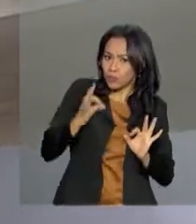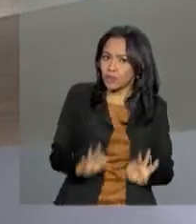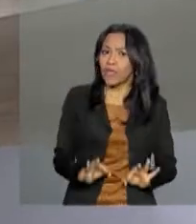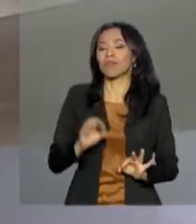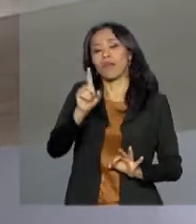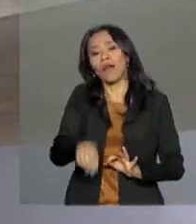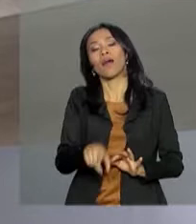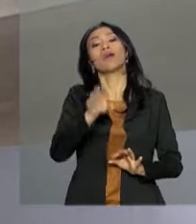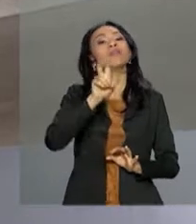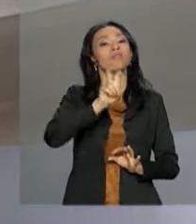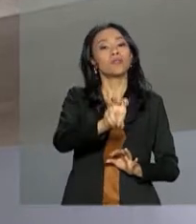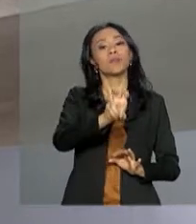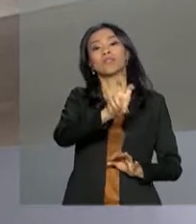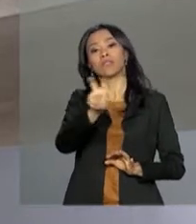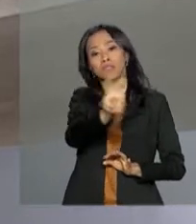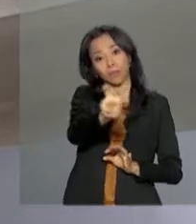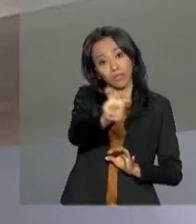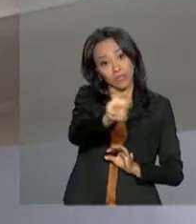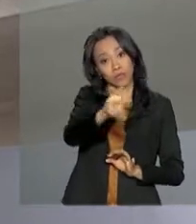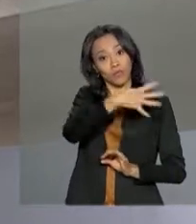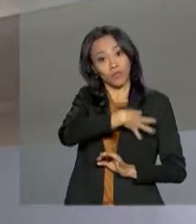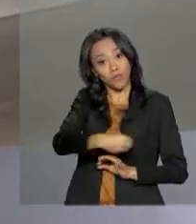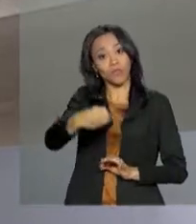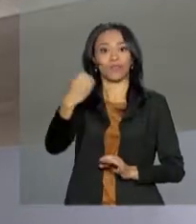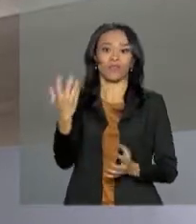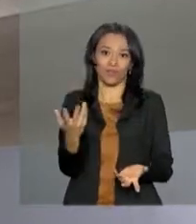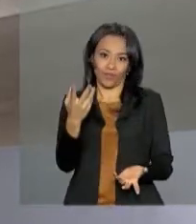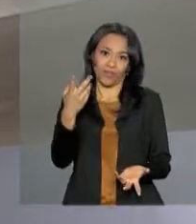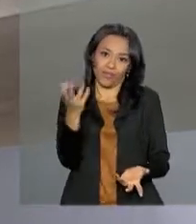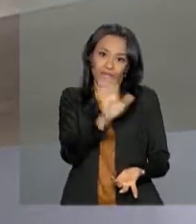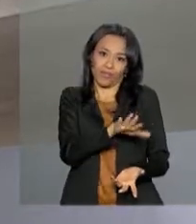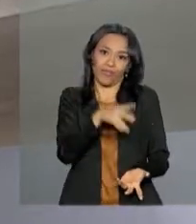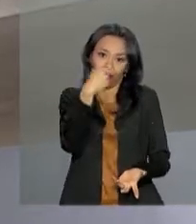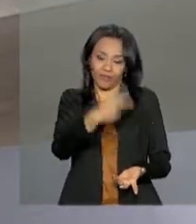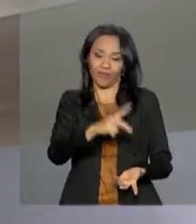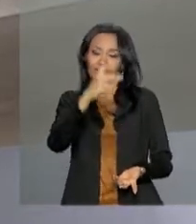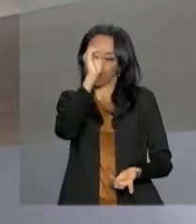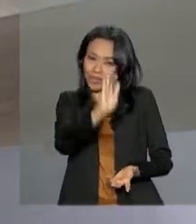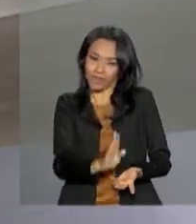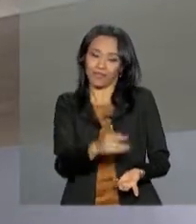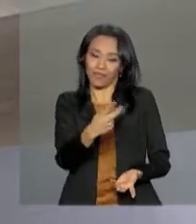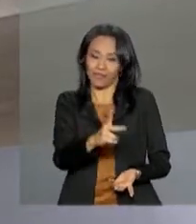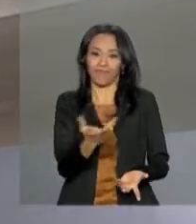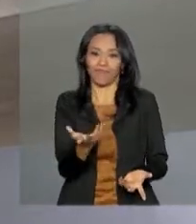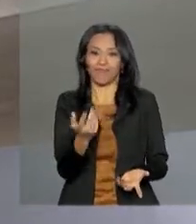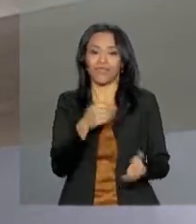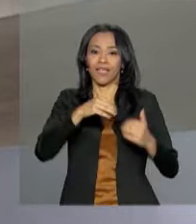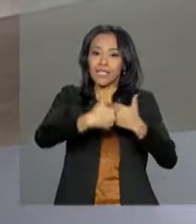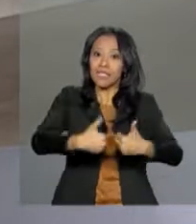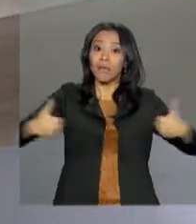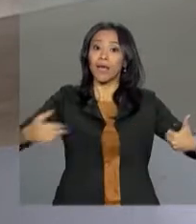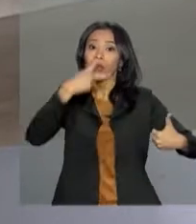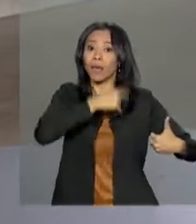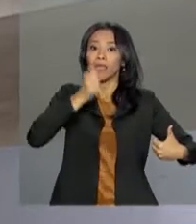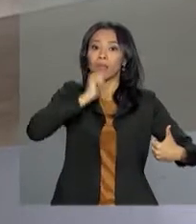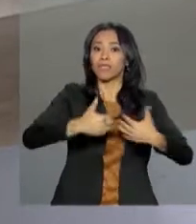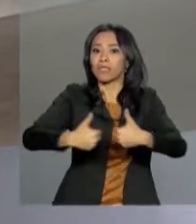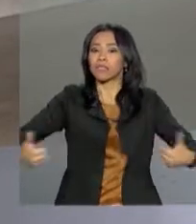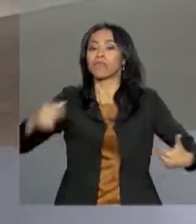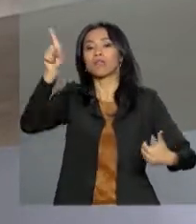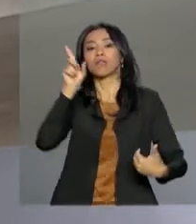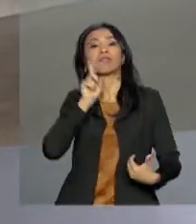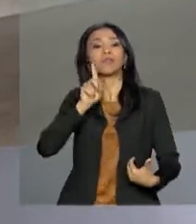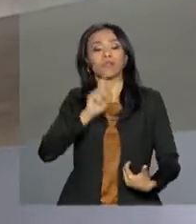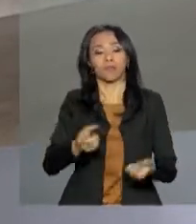55 filhos de brasileiros separados dos pais nos Estados Unidos. Amanhã,